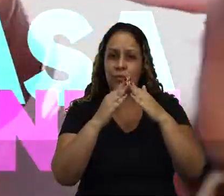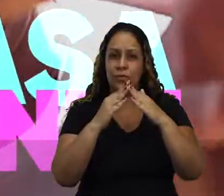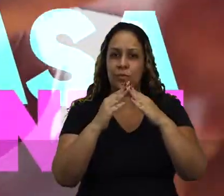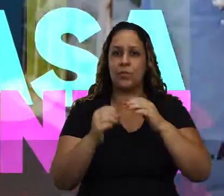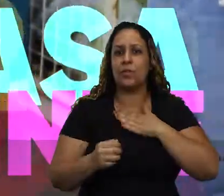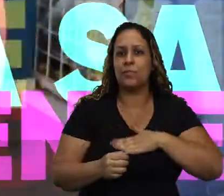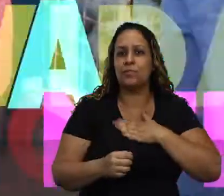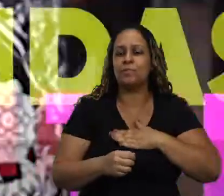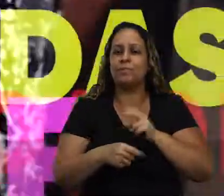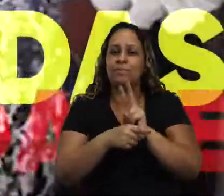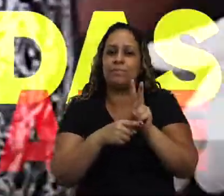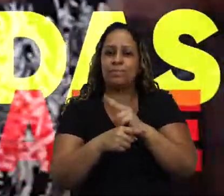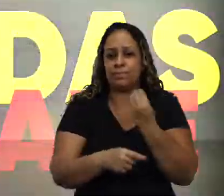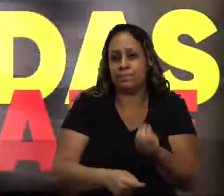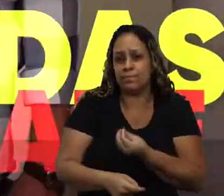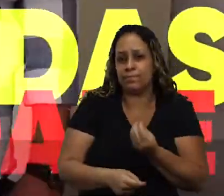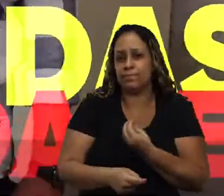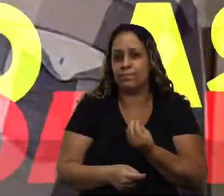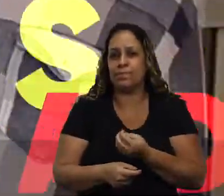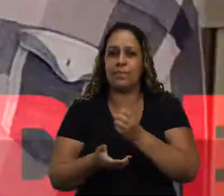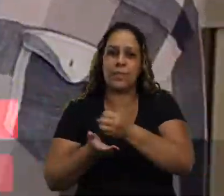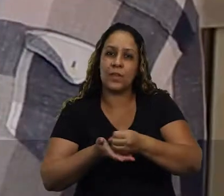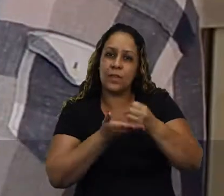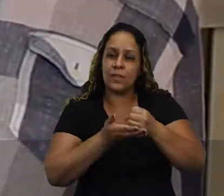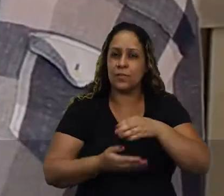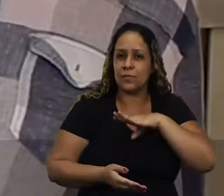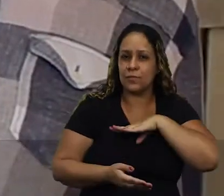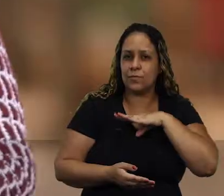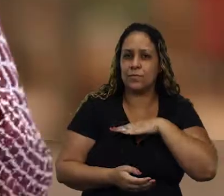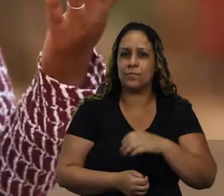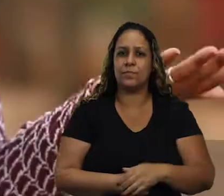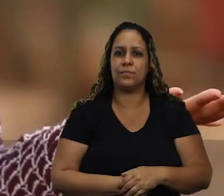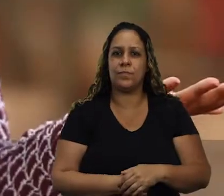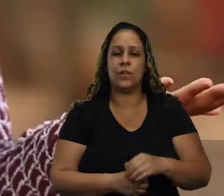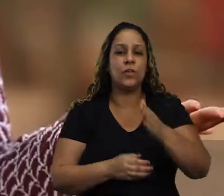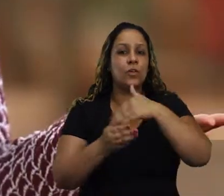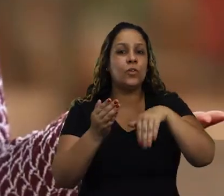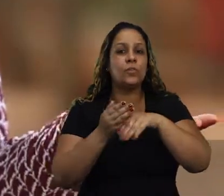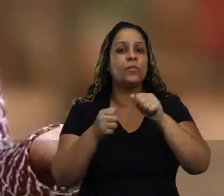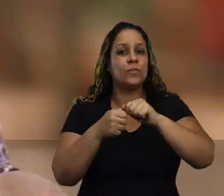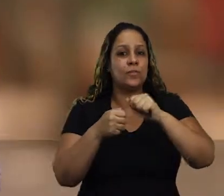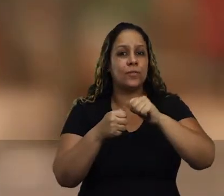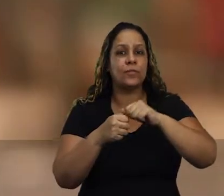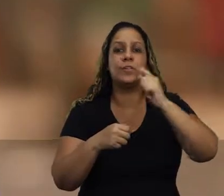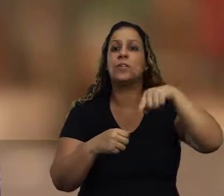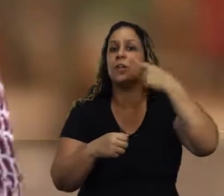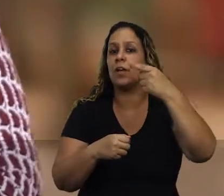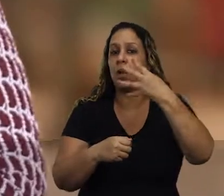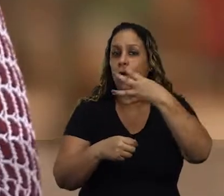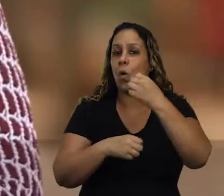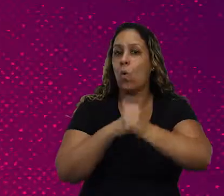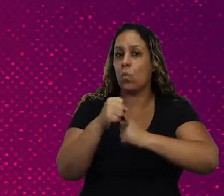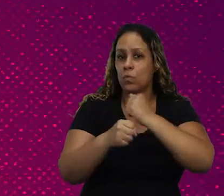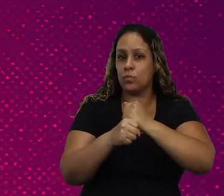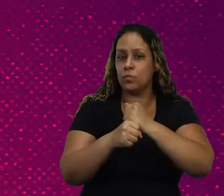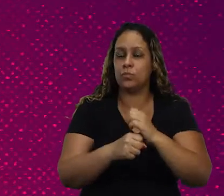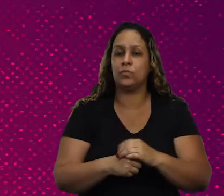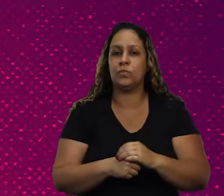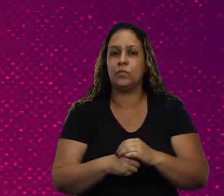Gostar de gente. Cuidar de vidas. Cuidar da cidade. E tudo o que ele vai fazer nos próximos quatro anos.